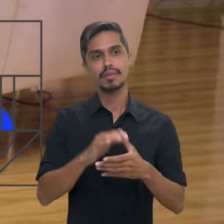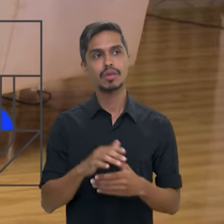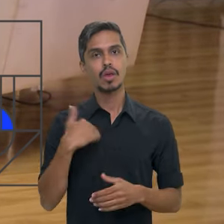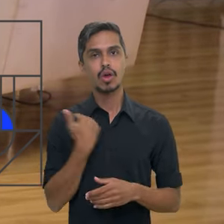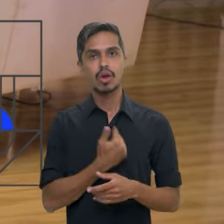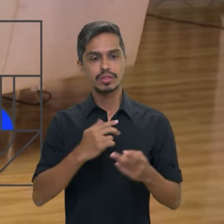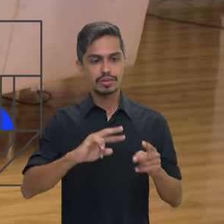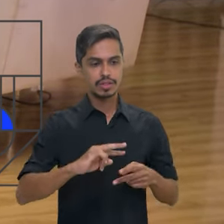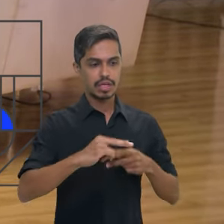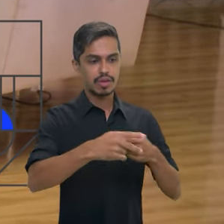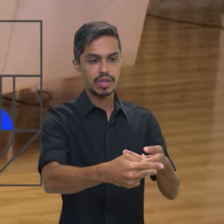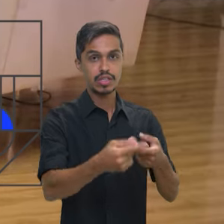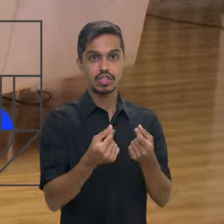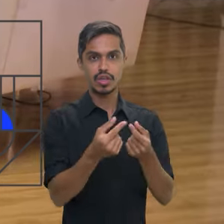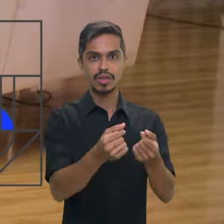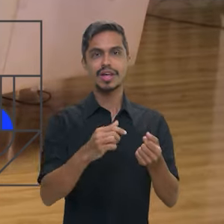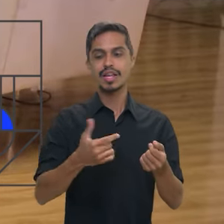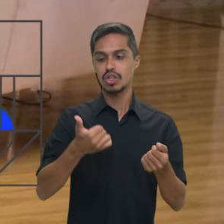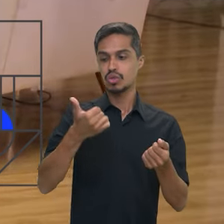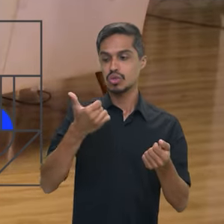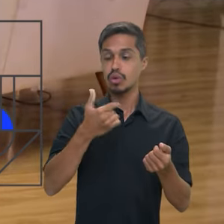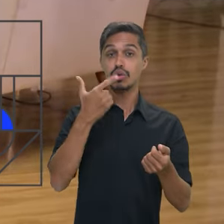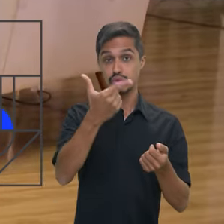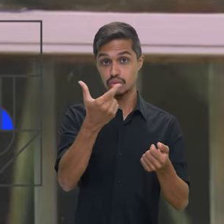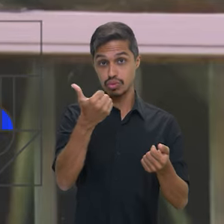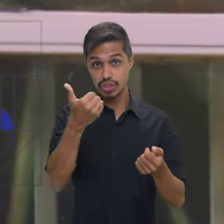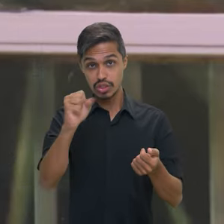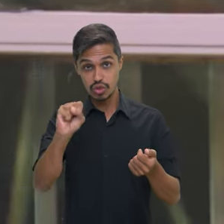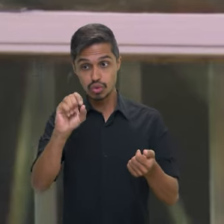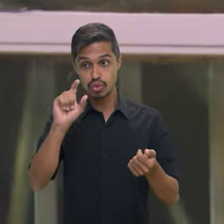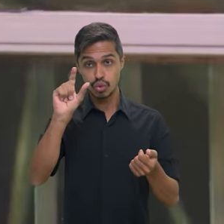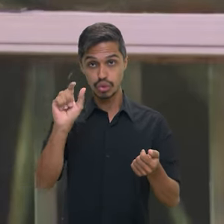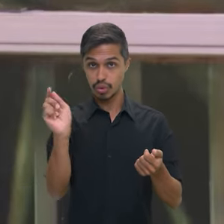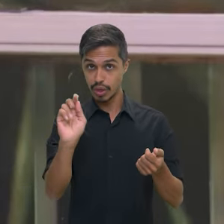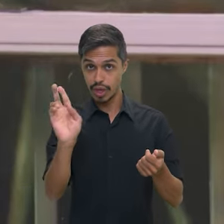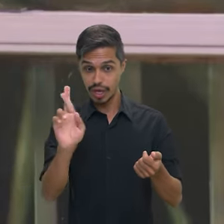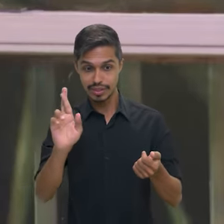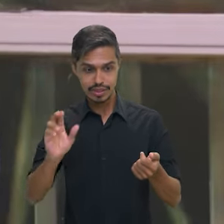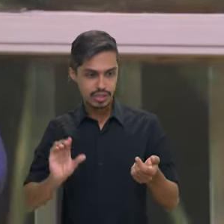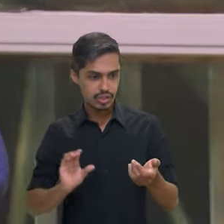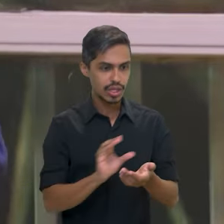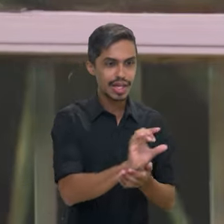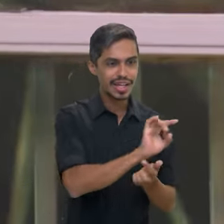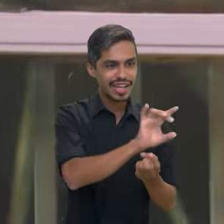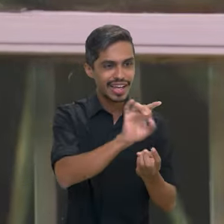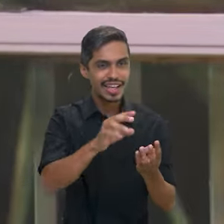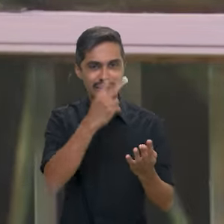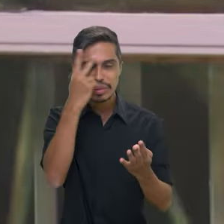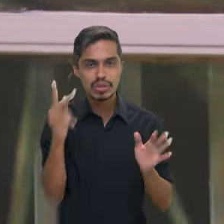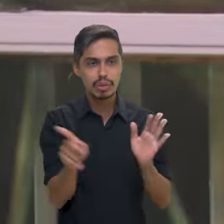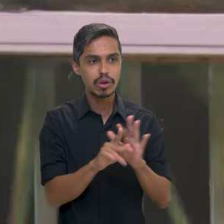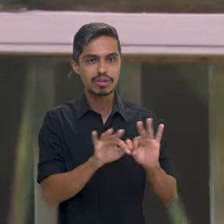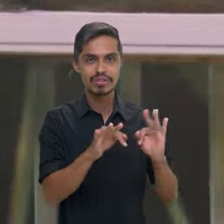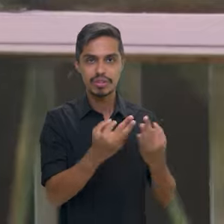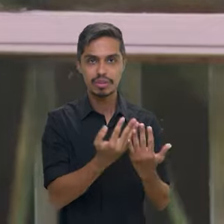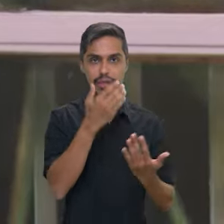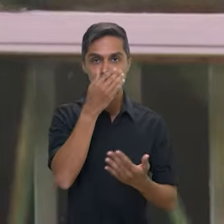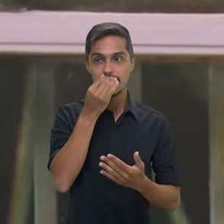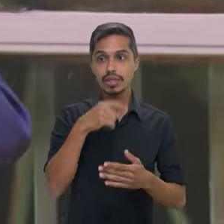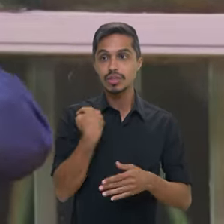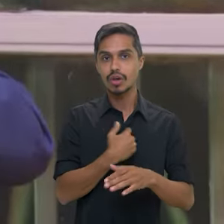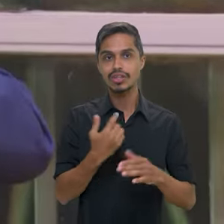que é acima de 218 per capita, nós estamos ali, na verdade, tirando da extrema pobreza.